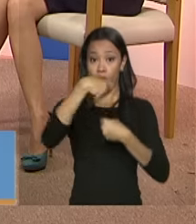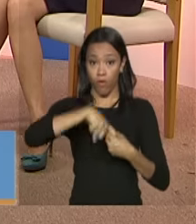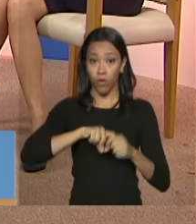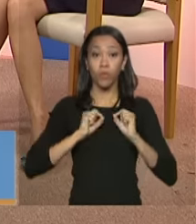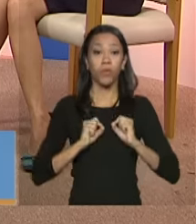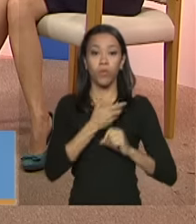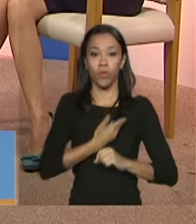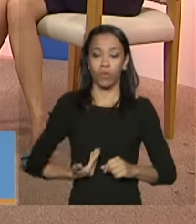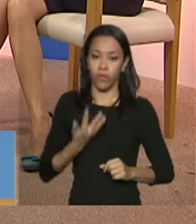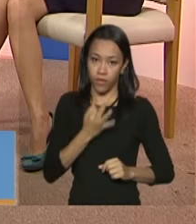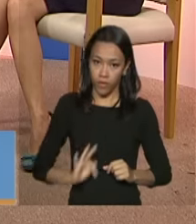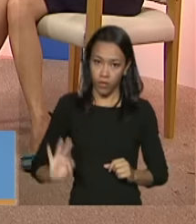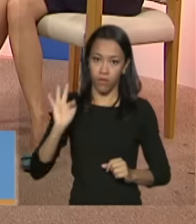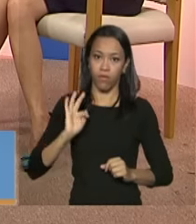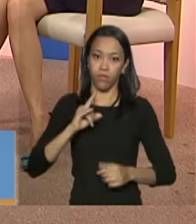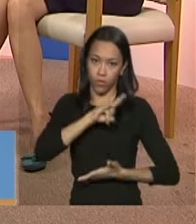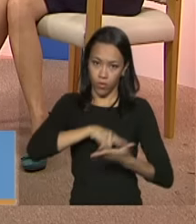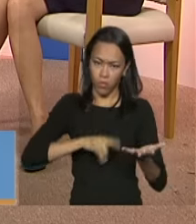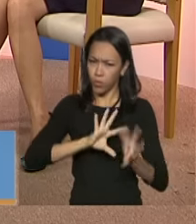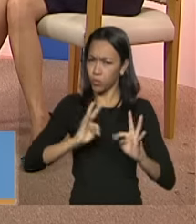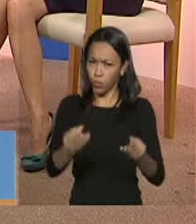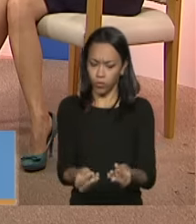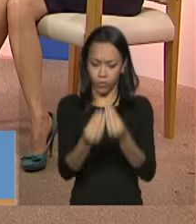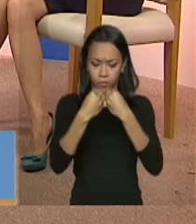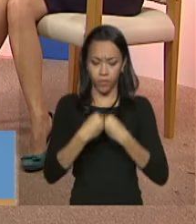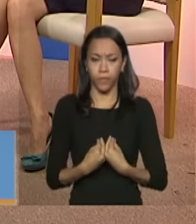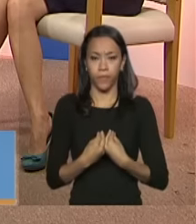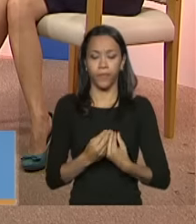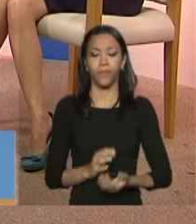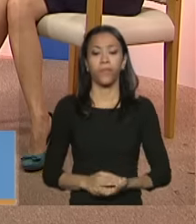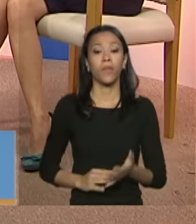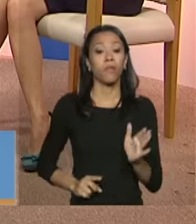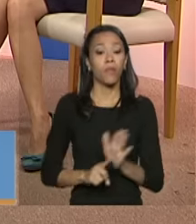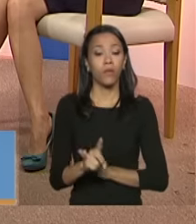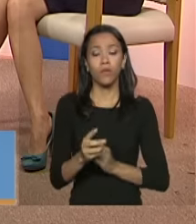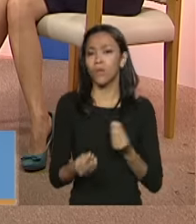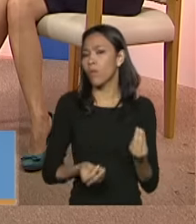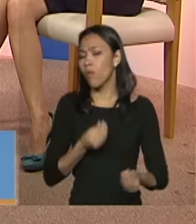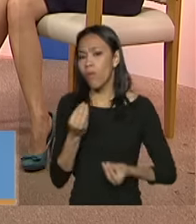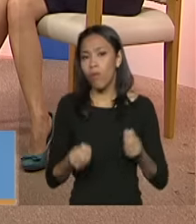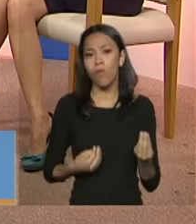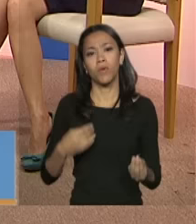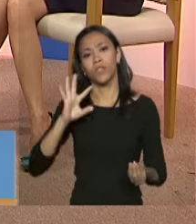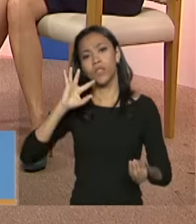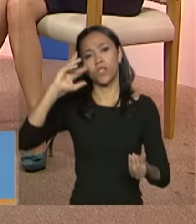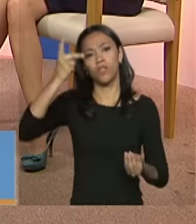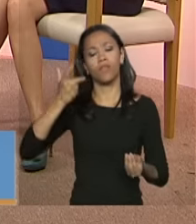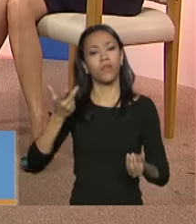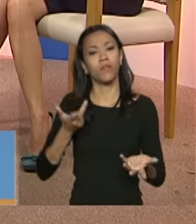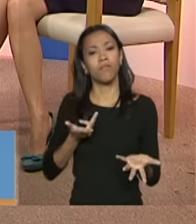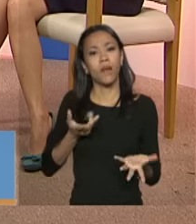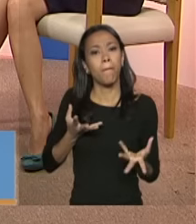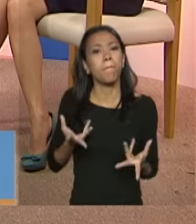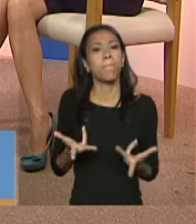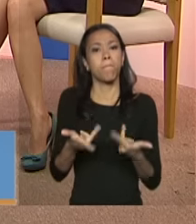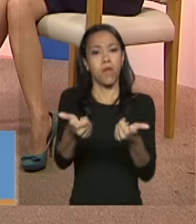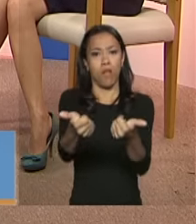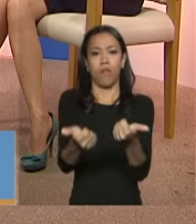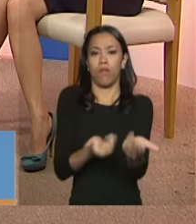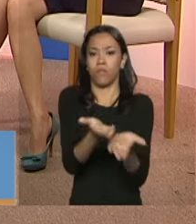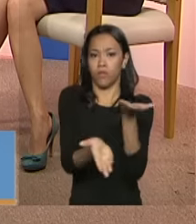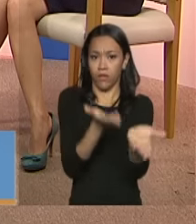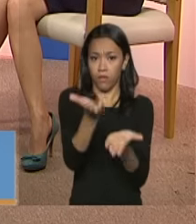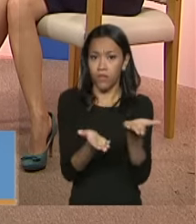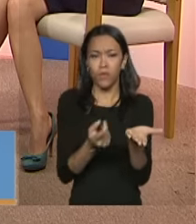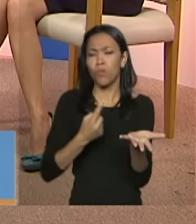ok e o que a gente pode apontar como os caminhos para a qualificação desses serviços quais são as demais